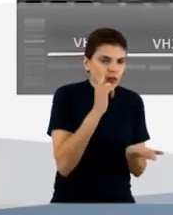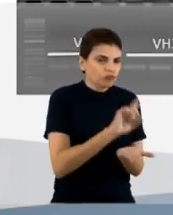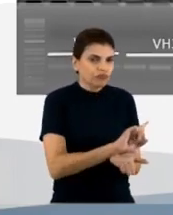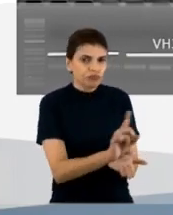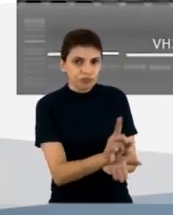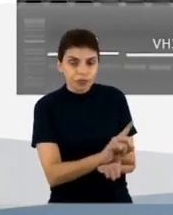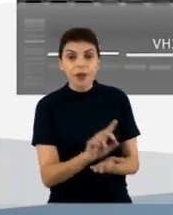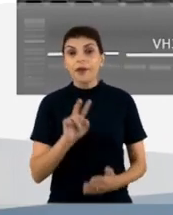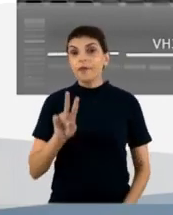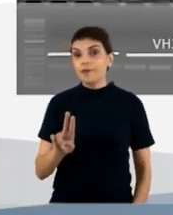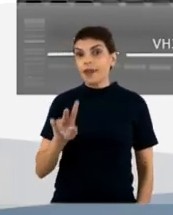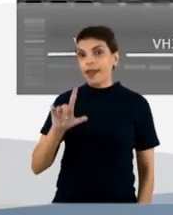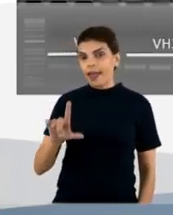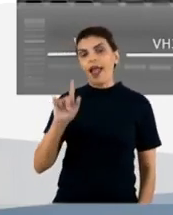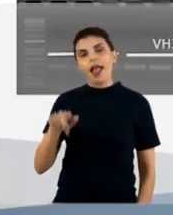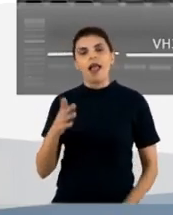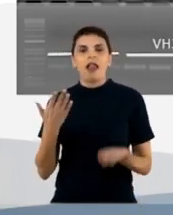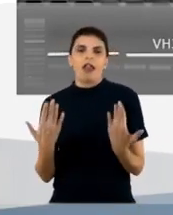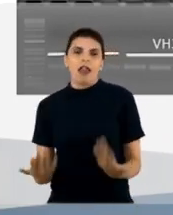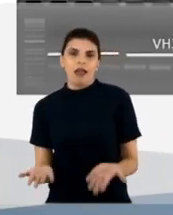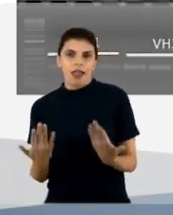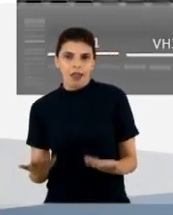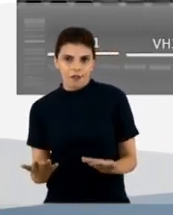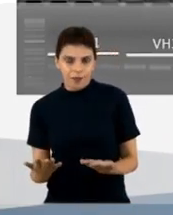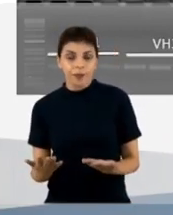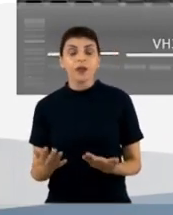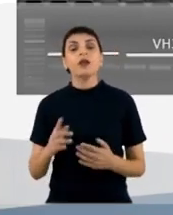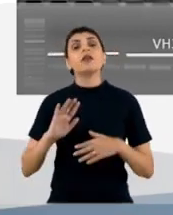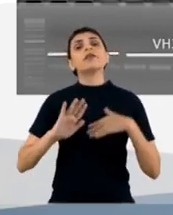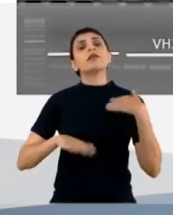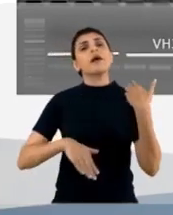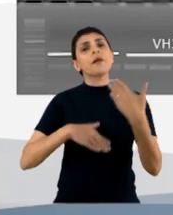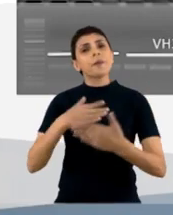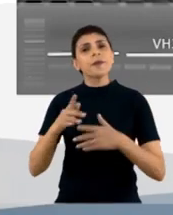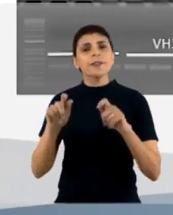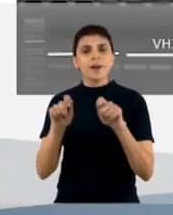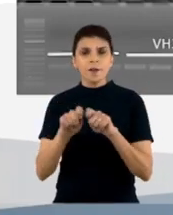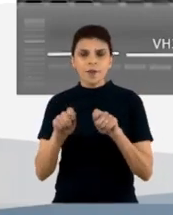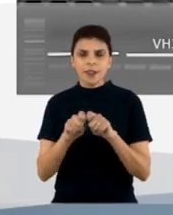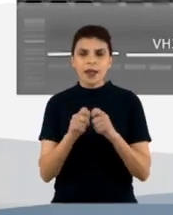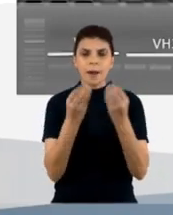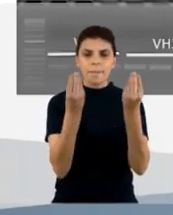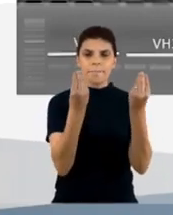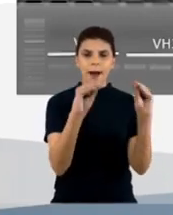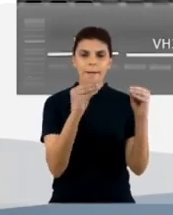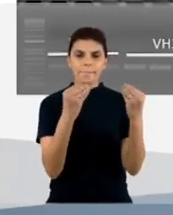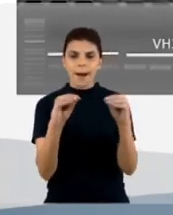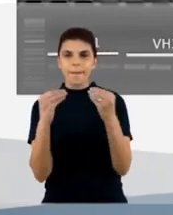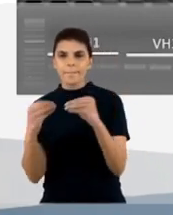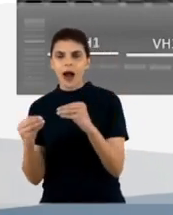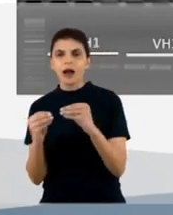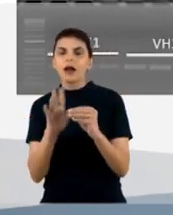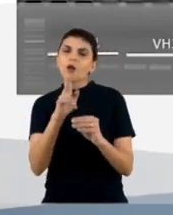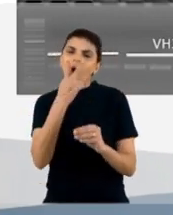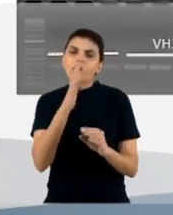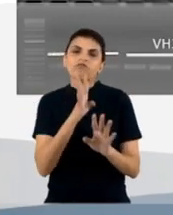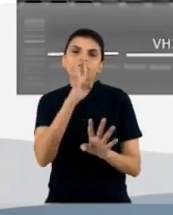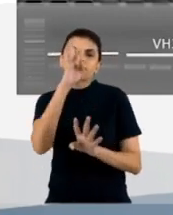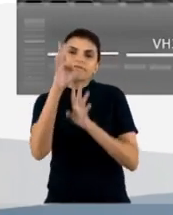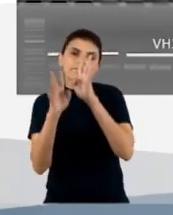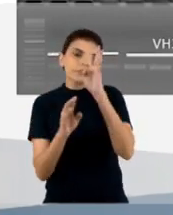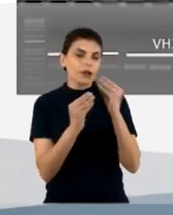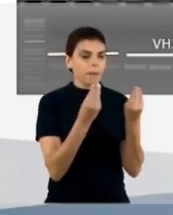cadeias VL, que são as cadeias leves. E depois nós realizamos a montagem aleatória dessas